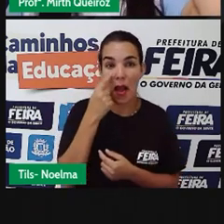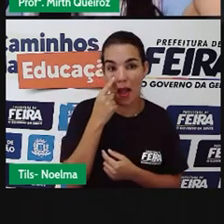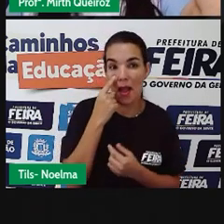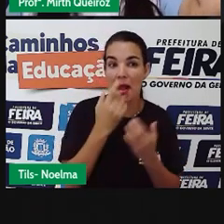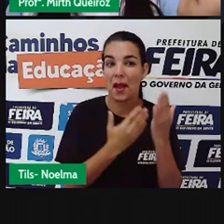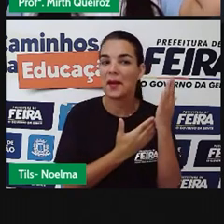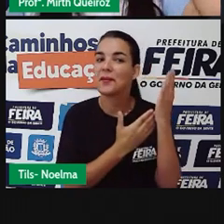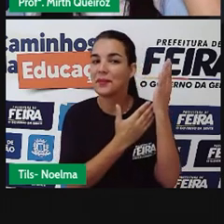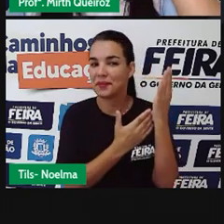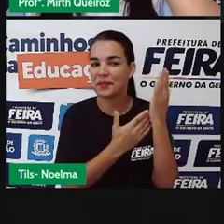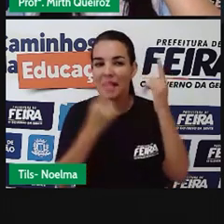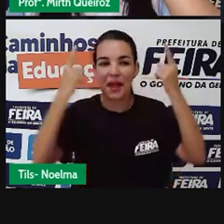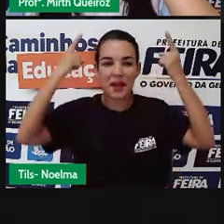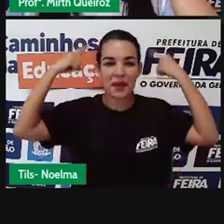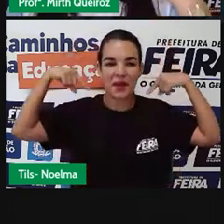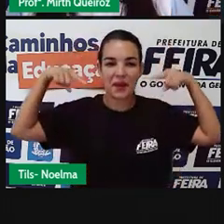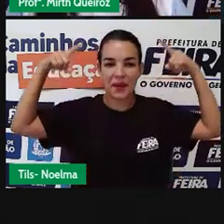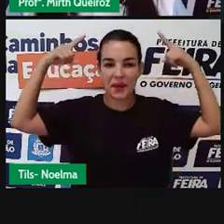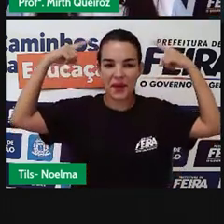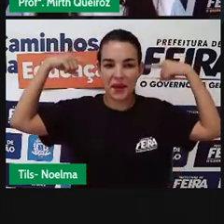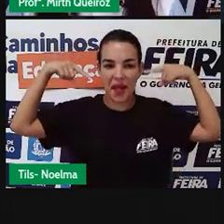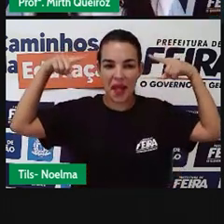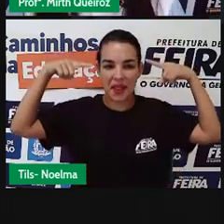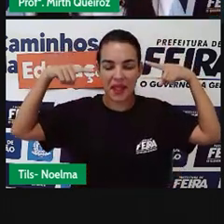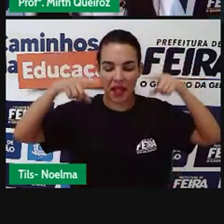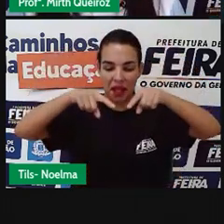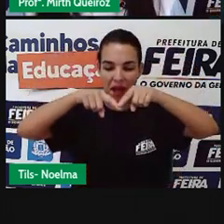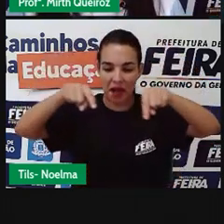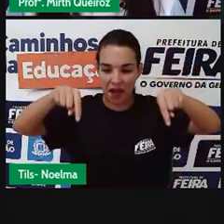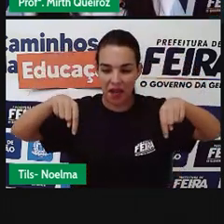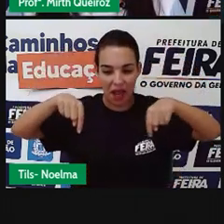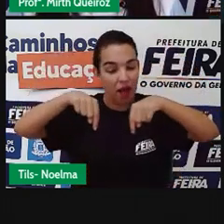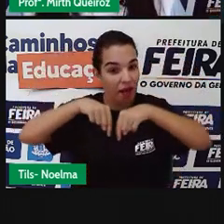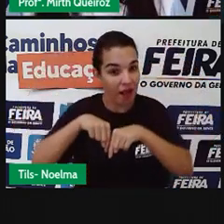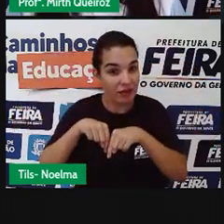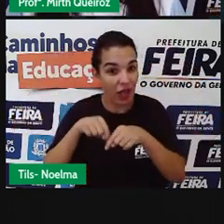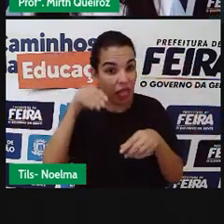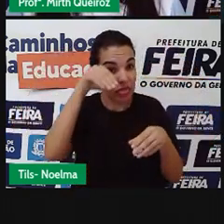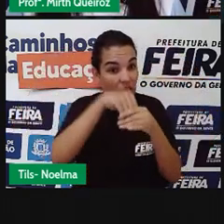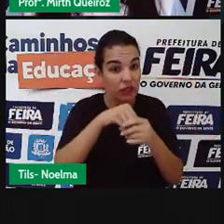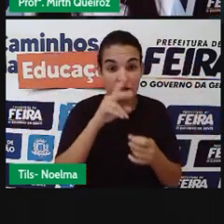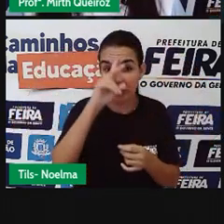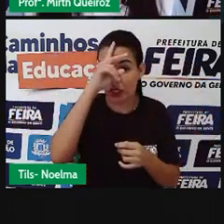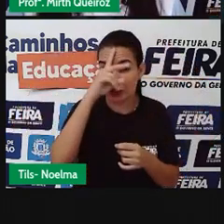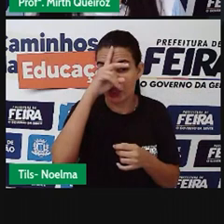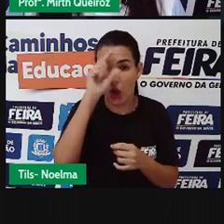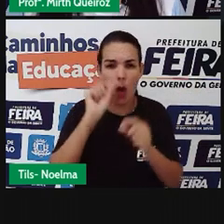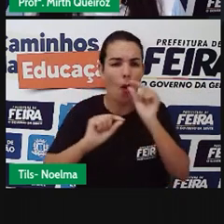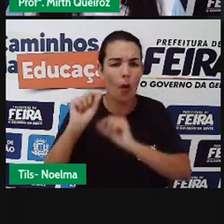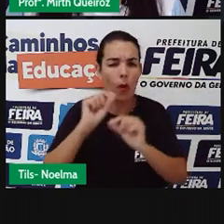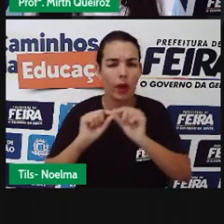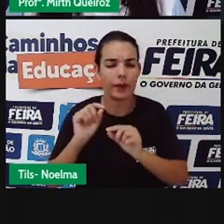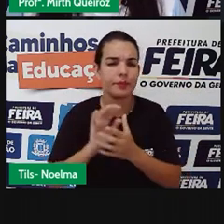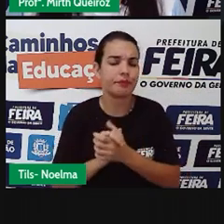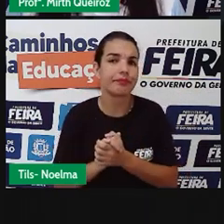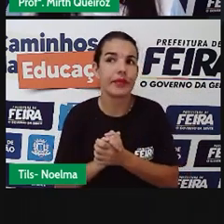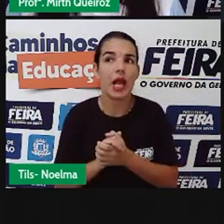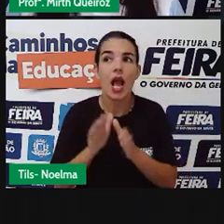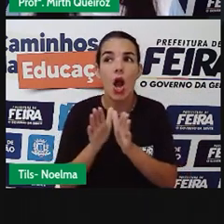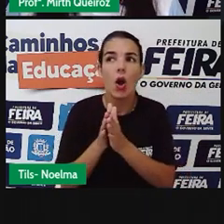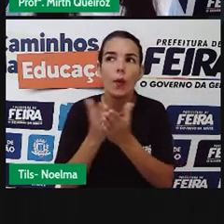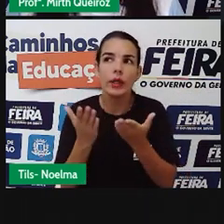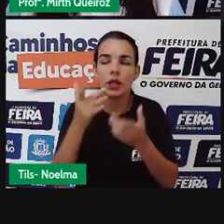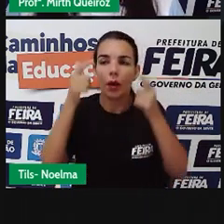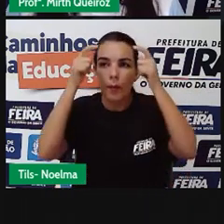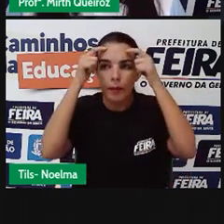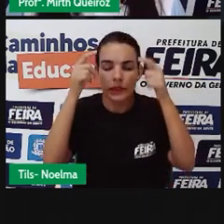a caixa. Temos uma parte onde se fala sobre eles, né? Quando o Pequeno Príncipe pediu ao piloto para desenhar um